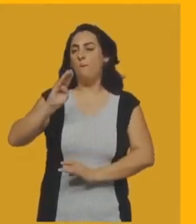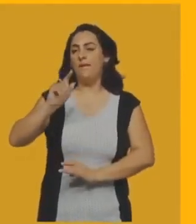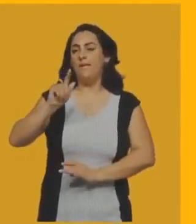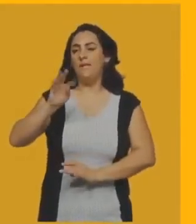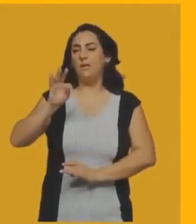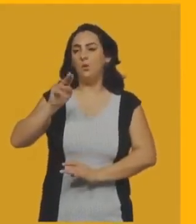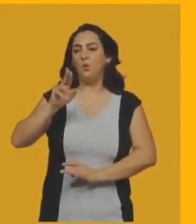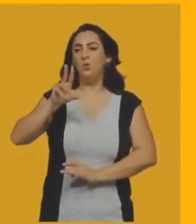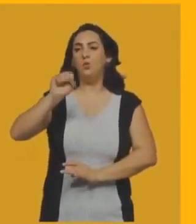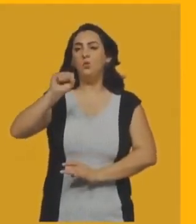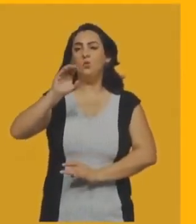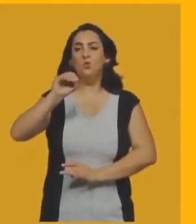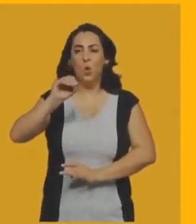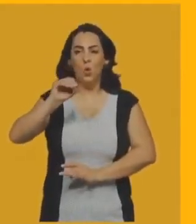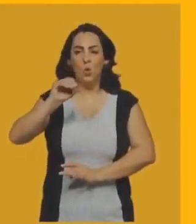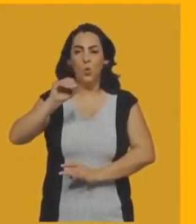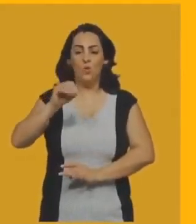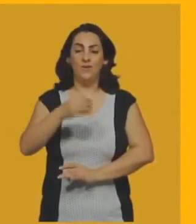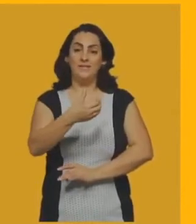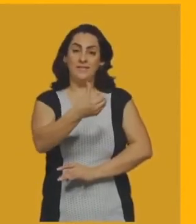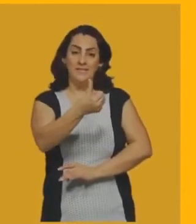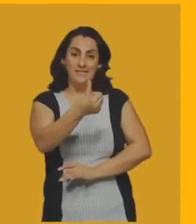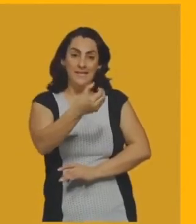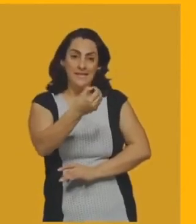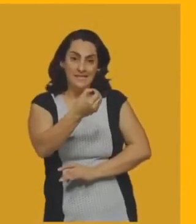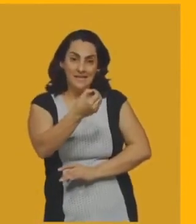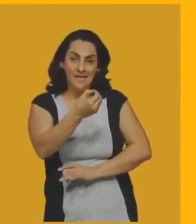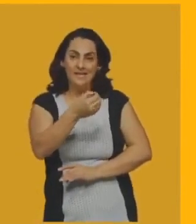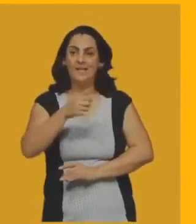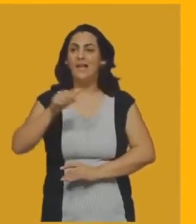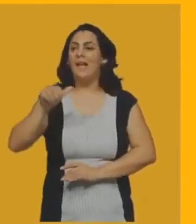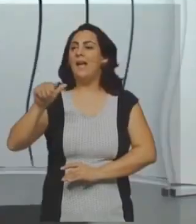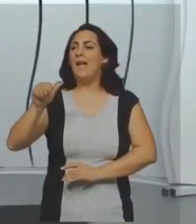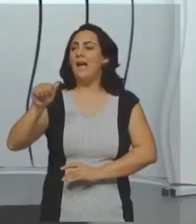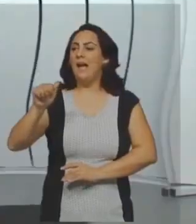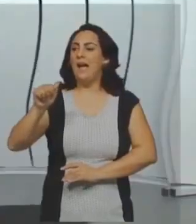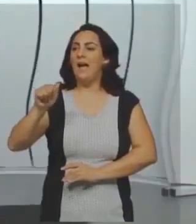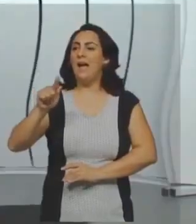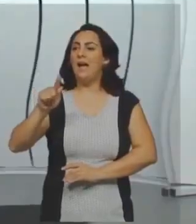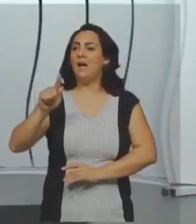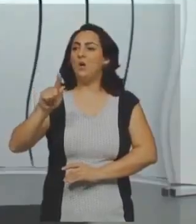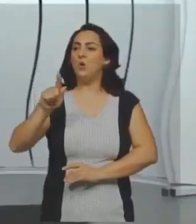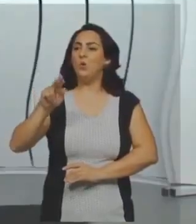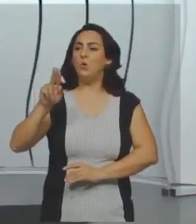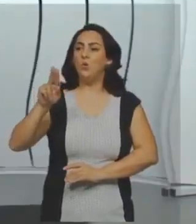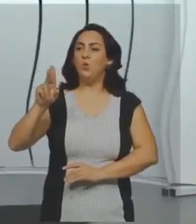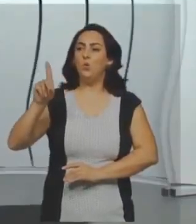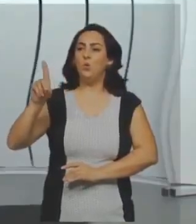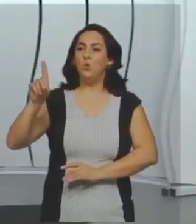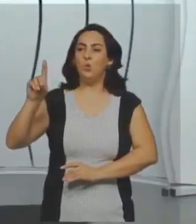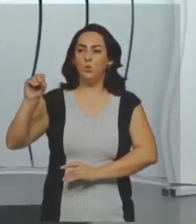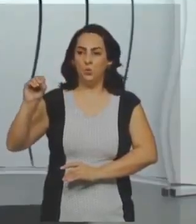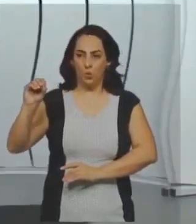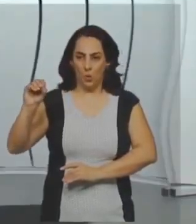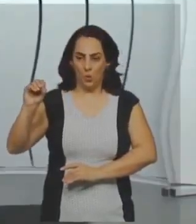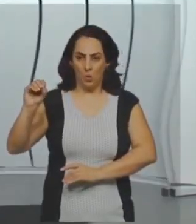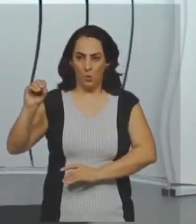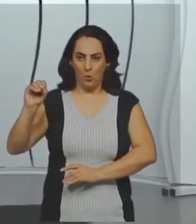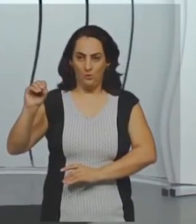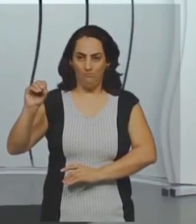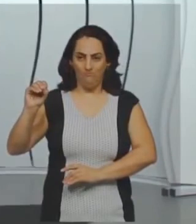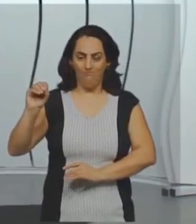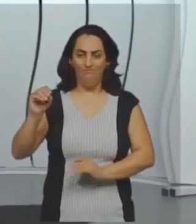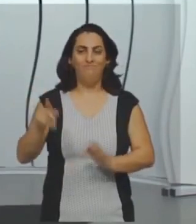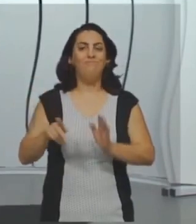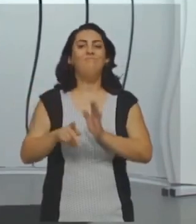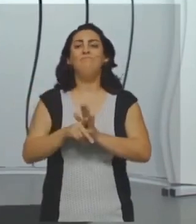Então, 120 graus é um ângulo obtuso e 60 graus é um ângulo agudo, né? Este é um ângulo